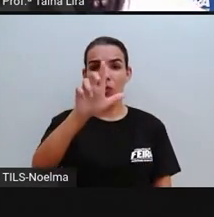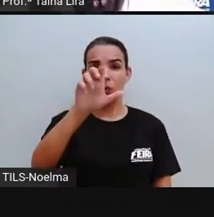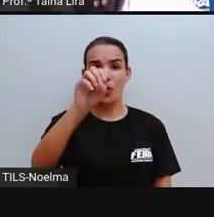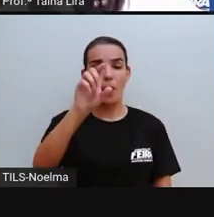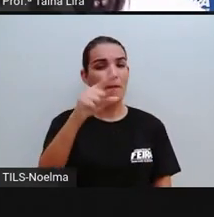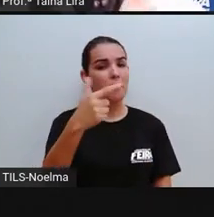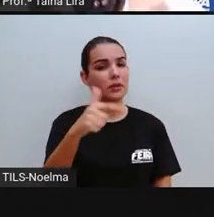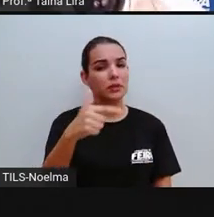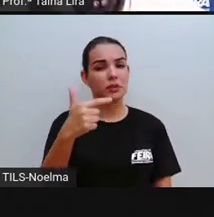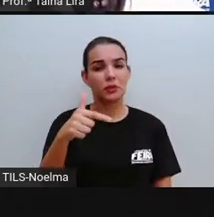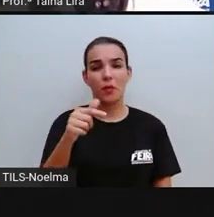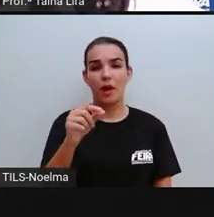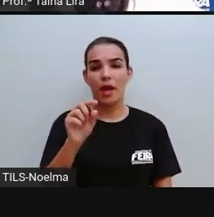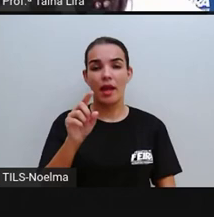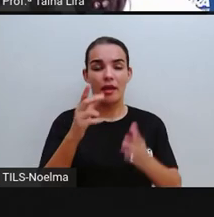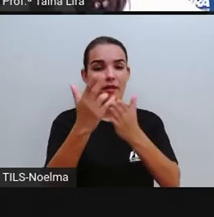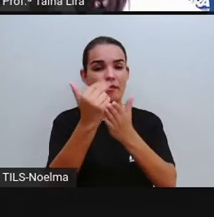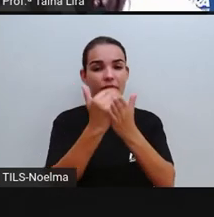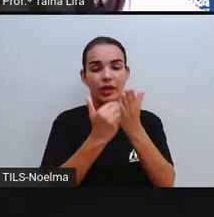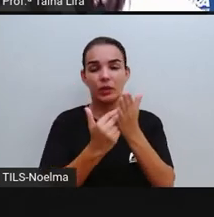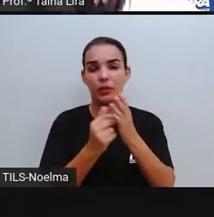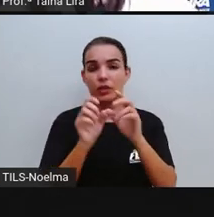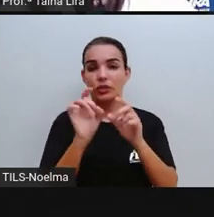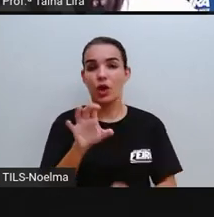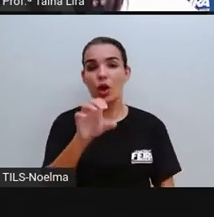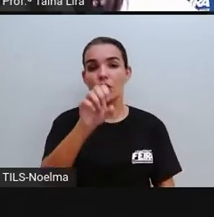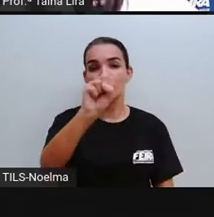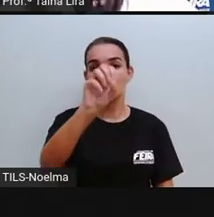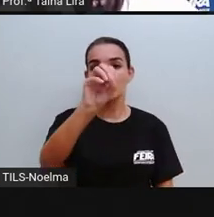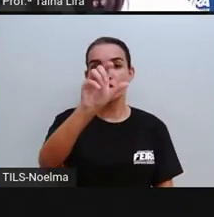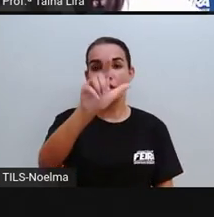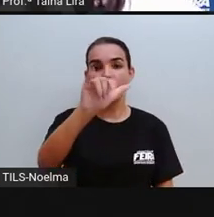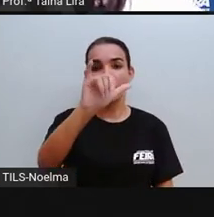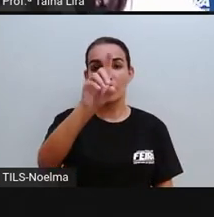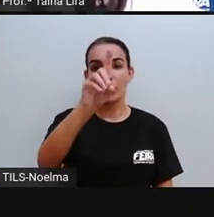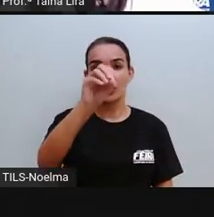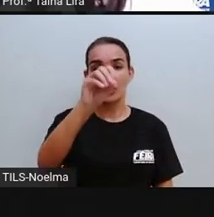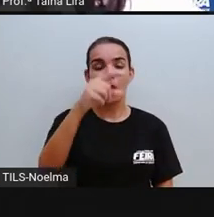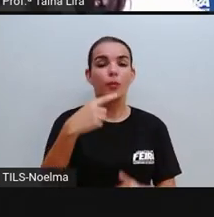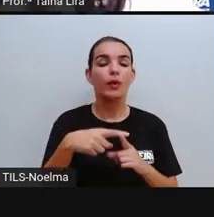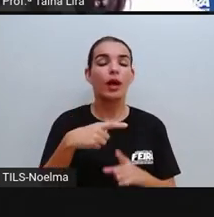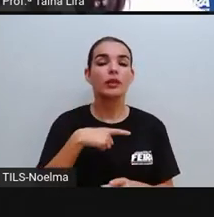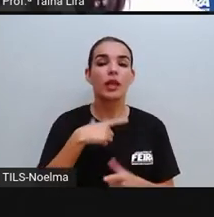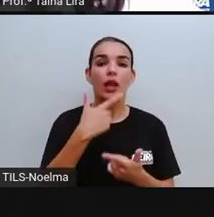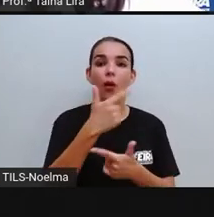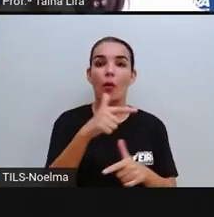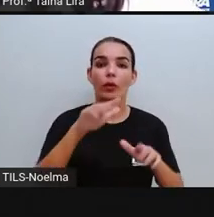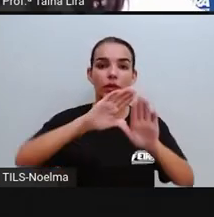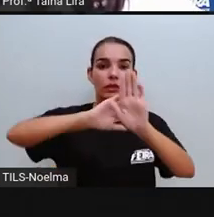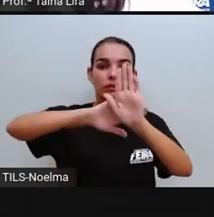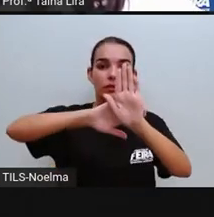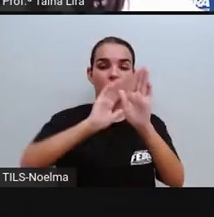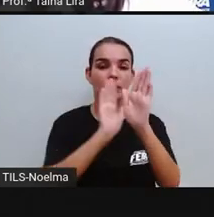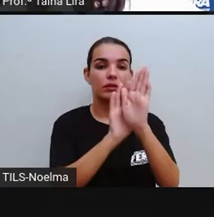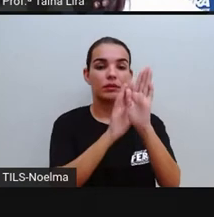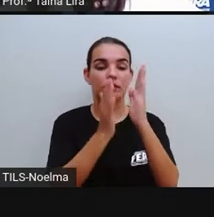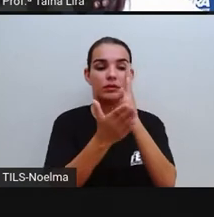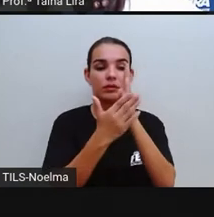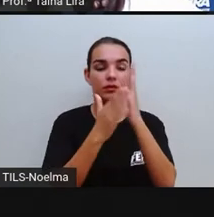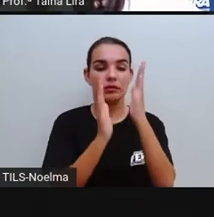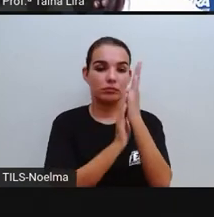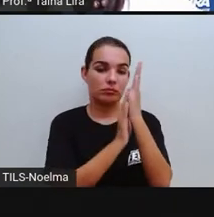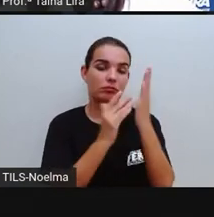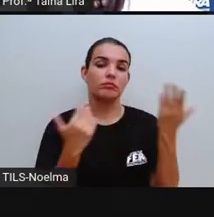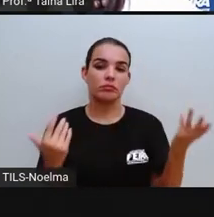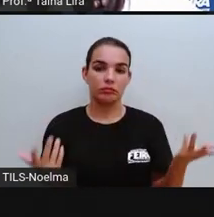geométrica, porque ele é um sólido, porque ele tem várias faces, ó. Ele tem uma outra face aqui embaixo, que também é